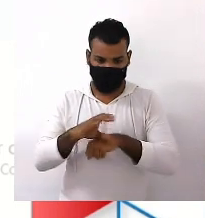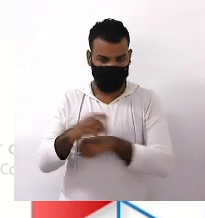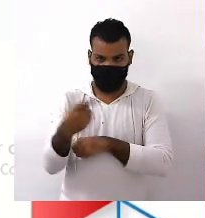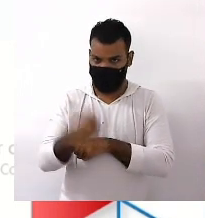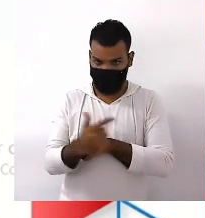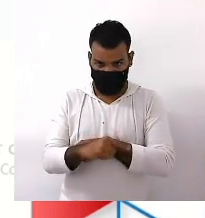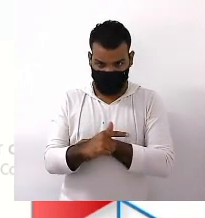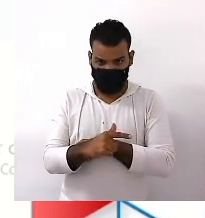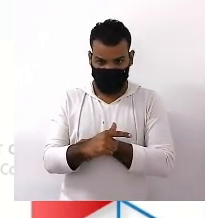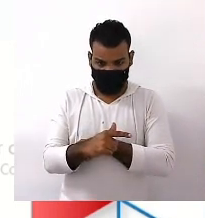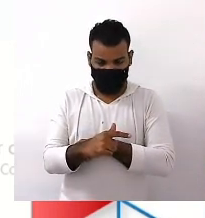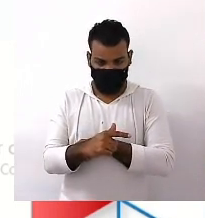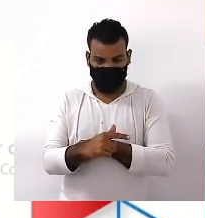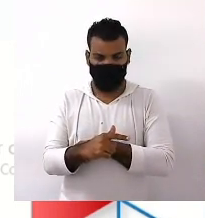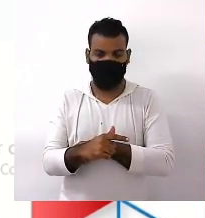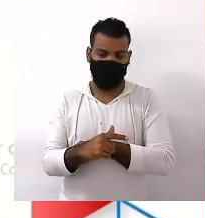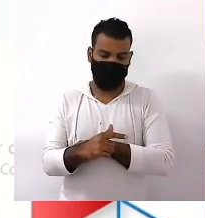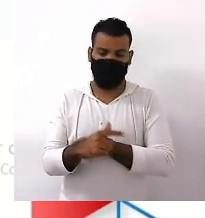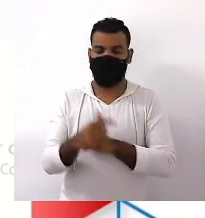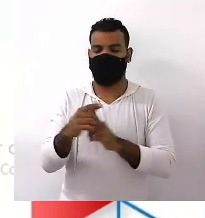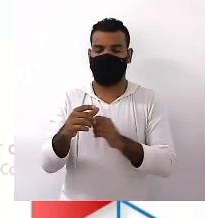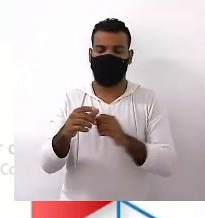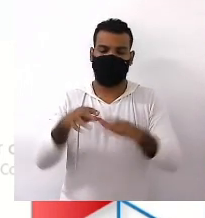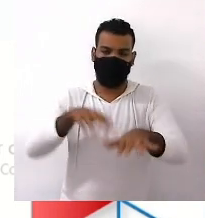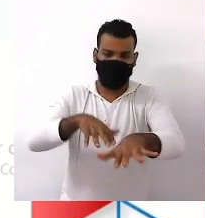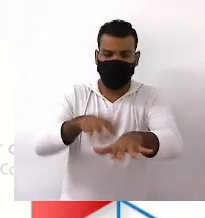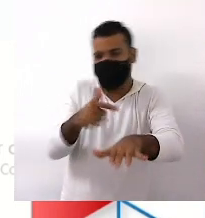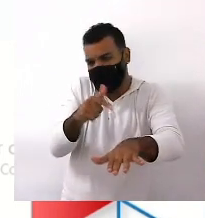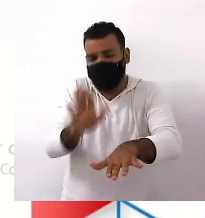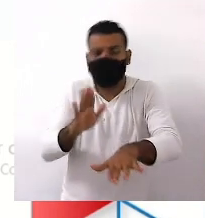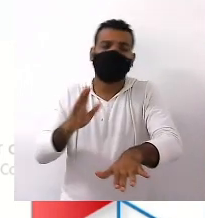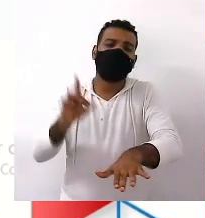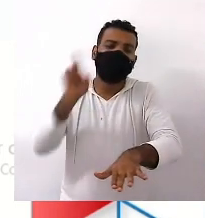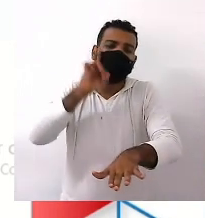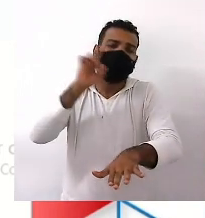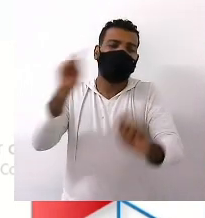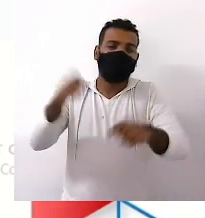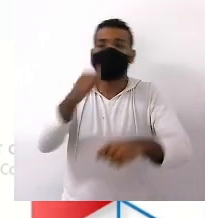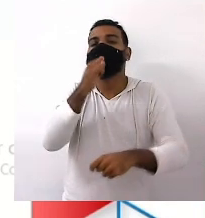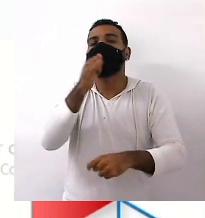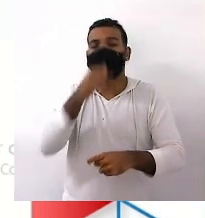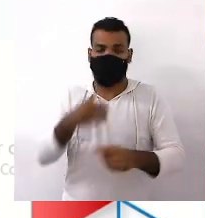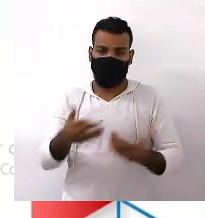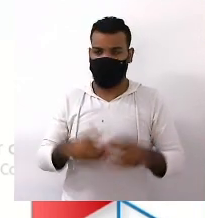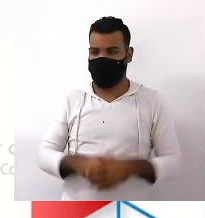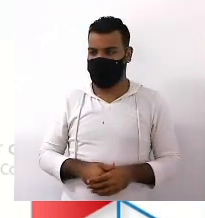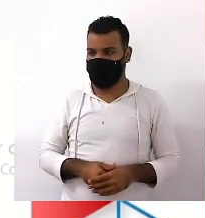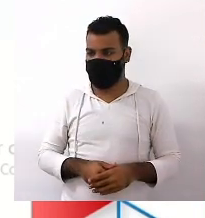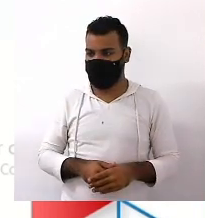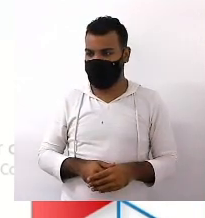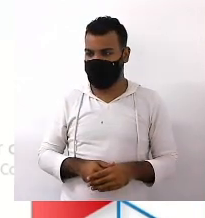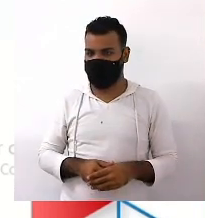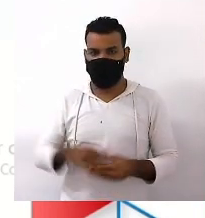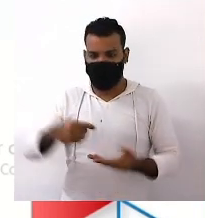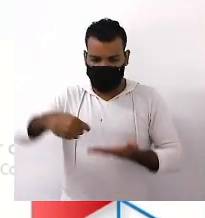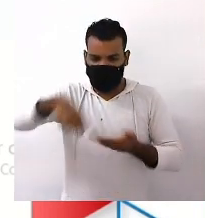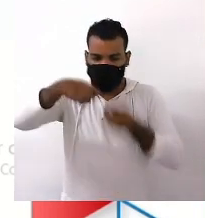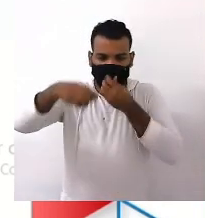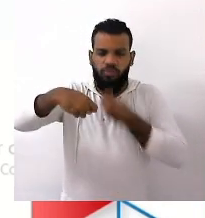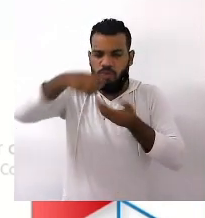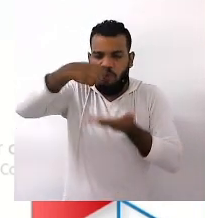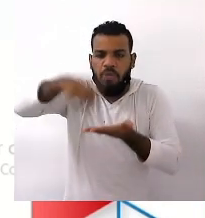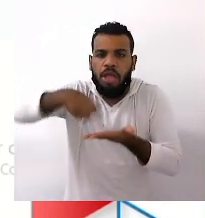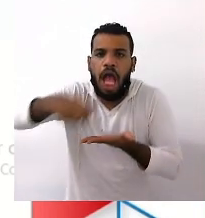não estão No código de trânsito brasileiro Mas que fazem parte Do nosso dia a dia Observe aí Por exemplo Não comer de boca cheia